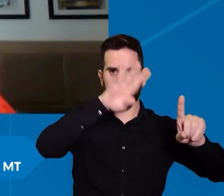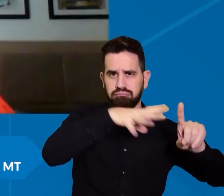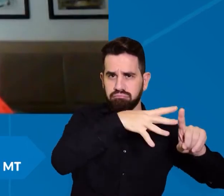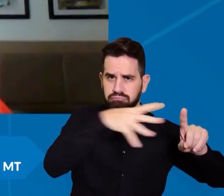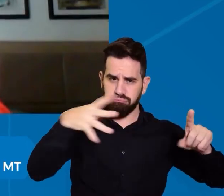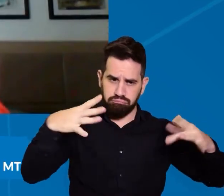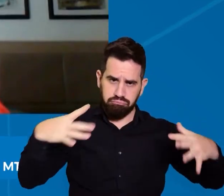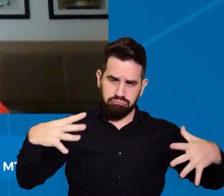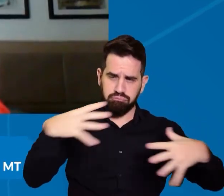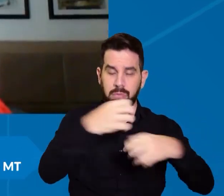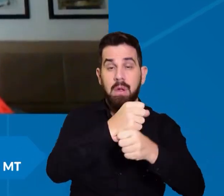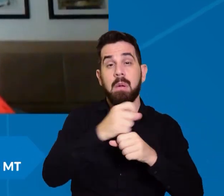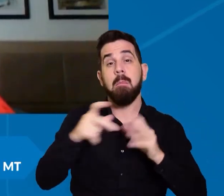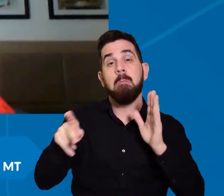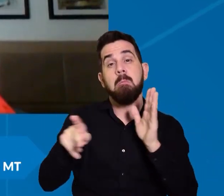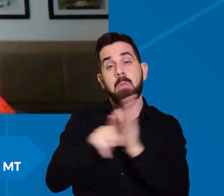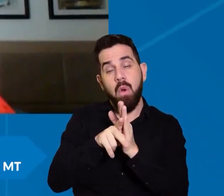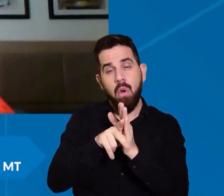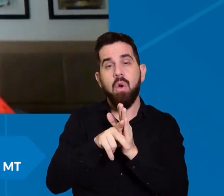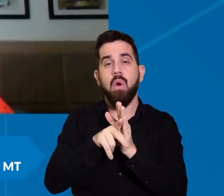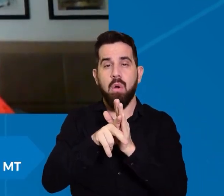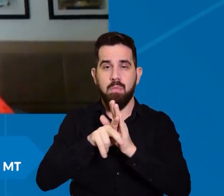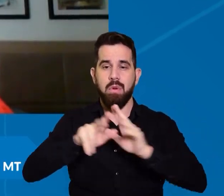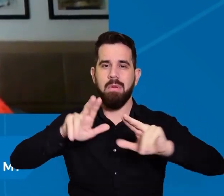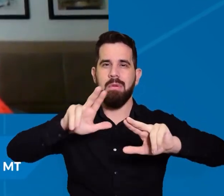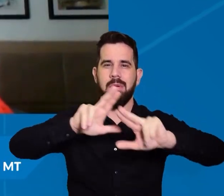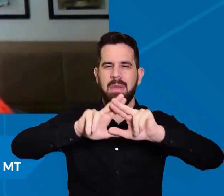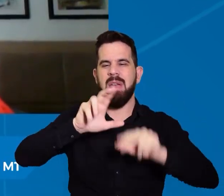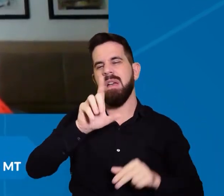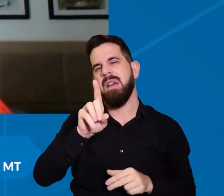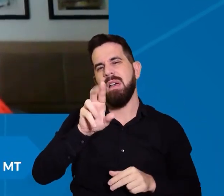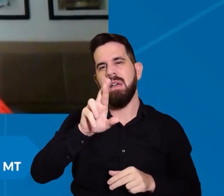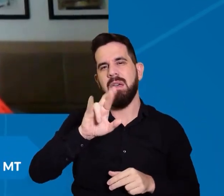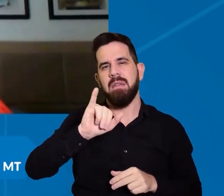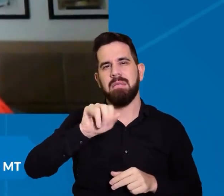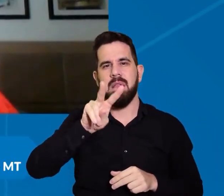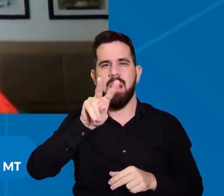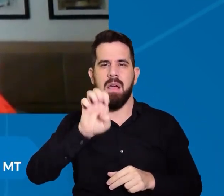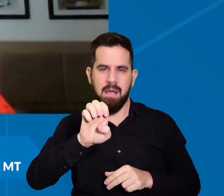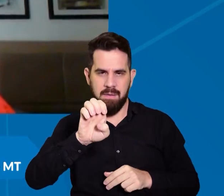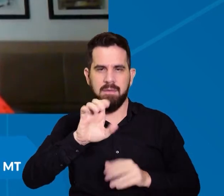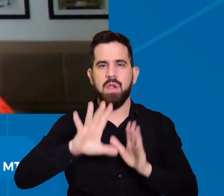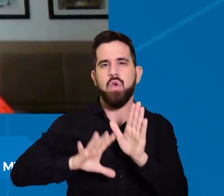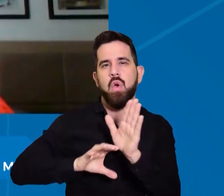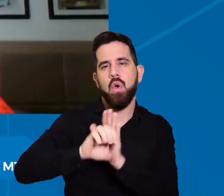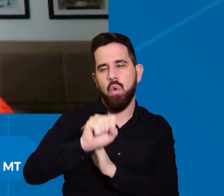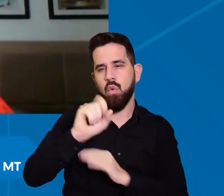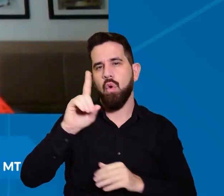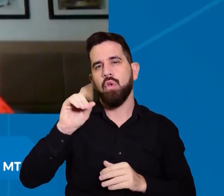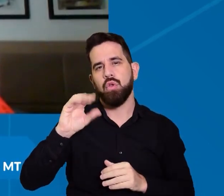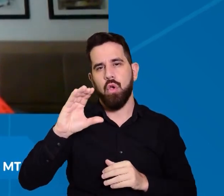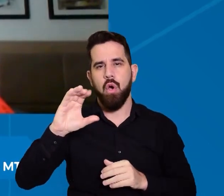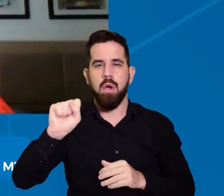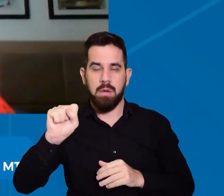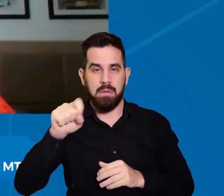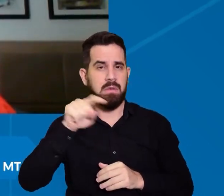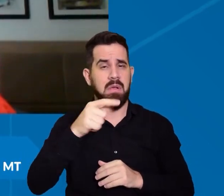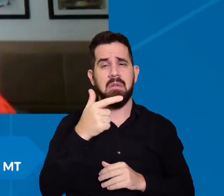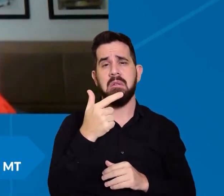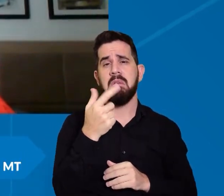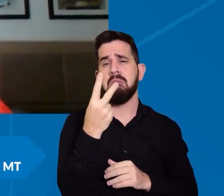plataforma do Google Docs. Eles ficam disponíveis 24 horas, estão online, como funciona pelo Drive.